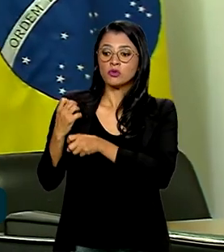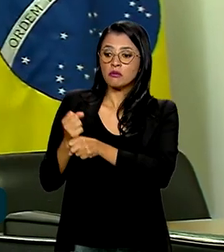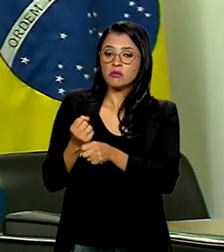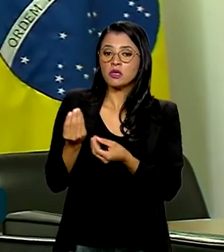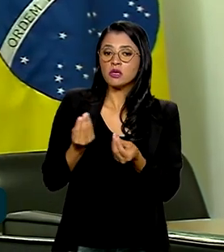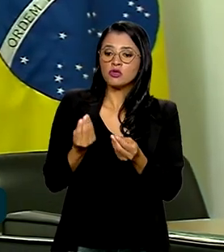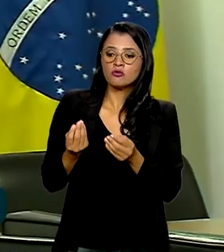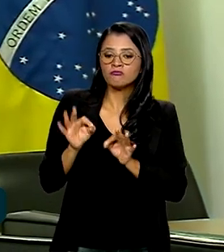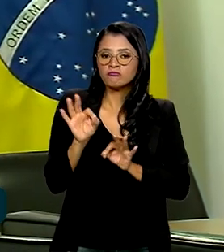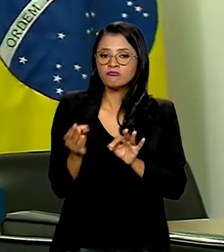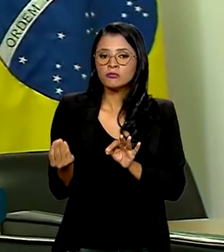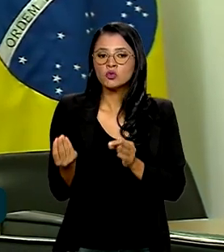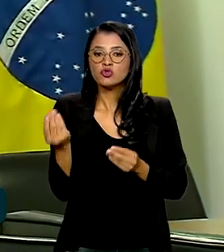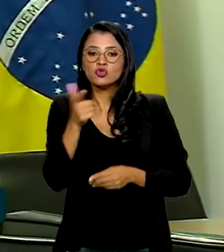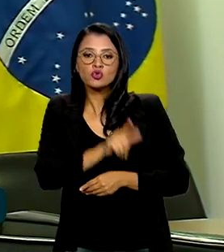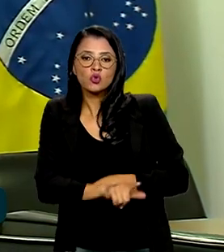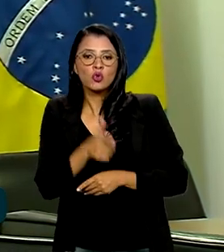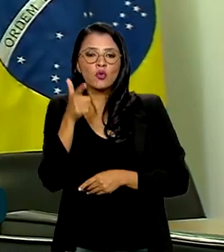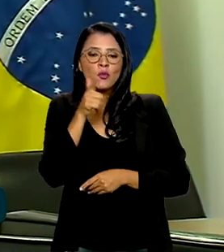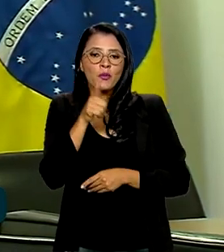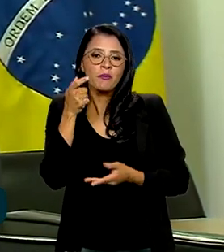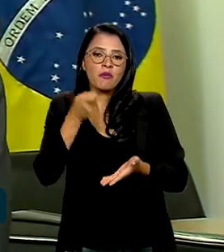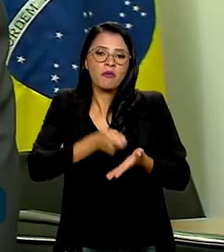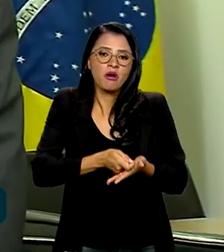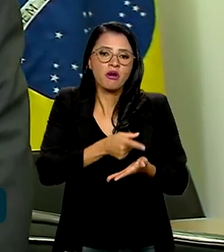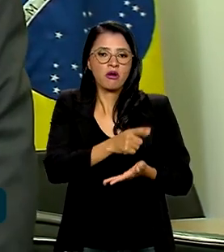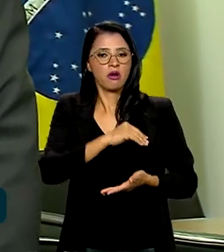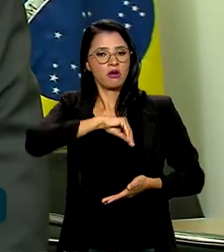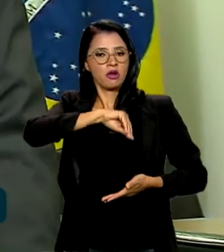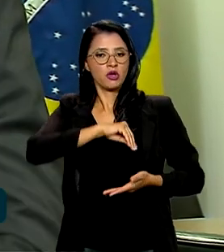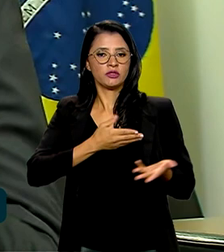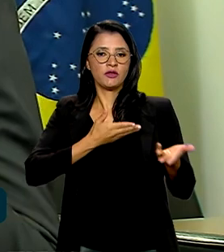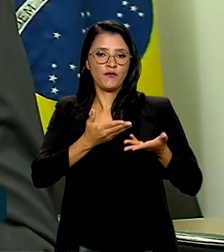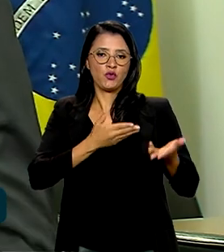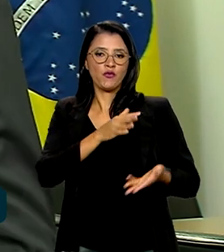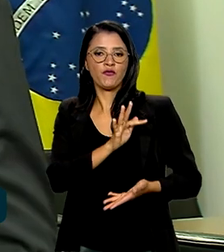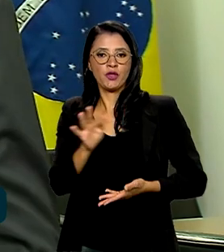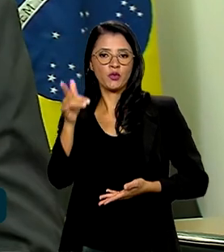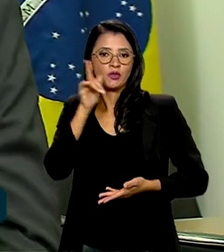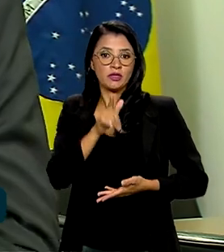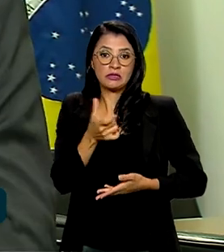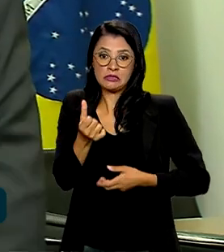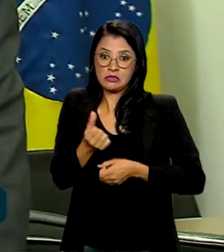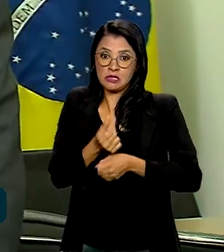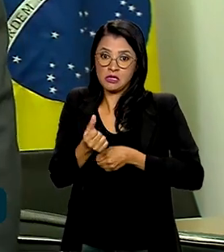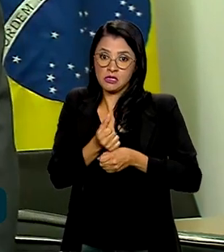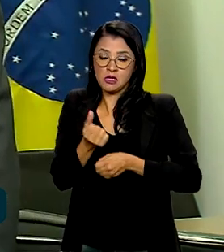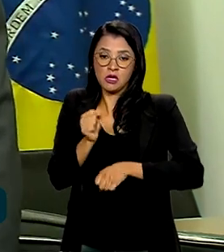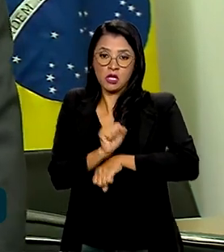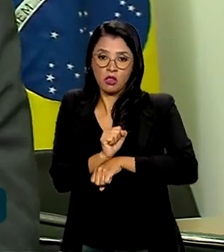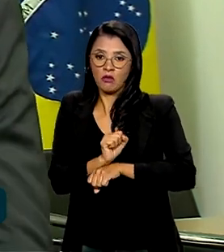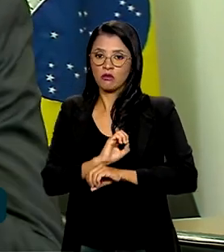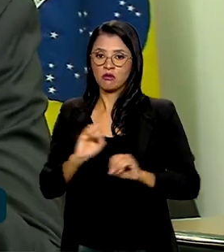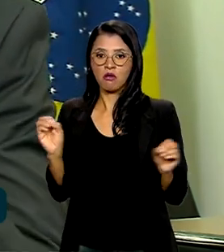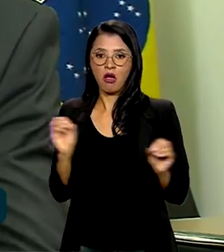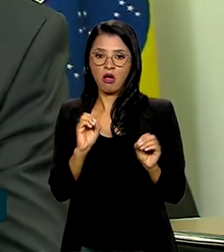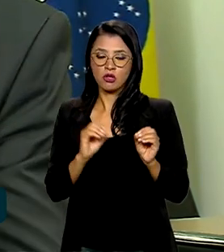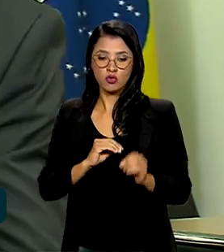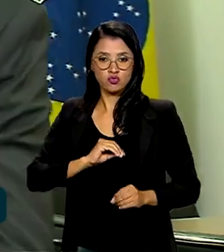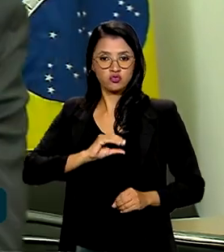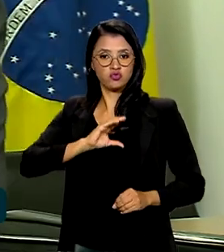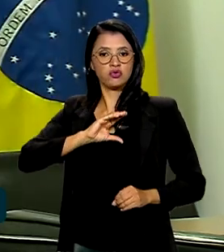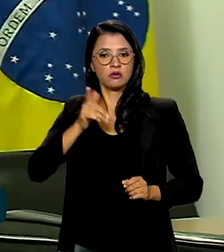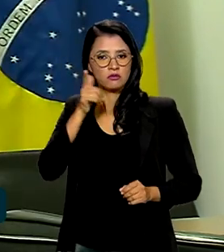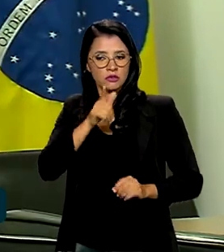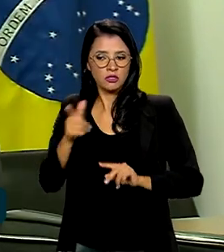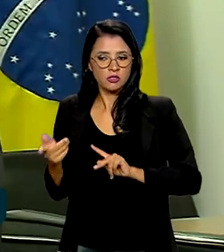pudesse já pagar o aumento dos servidores federais. Depois de seis anos dos servidores federais, no último aumento, conseguimos remanejar